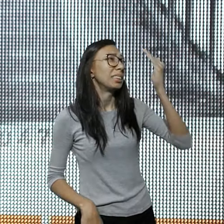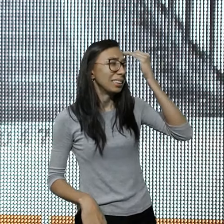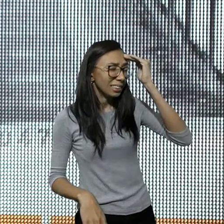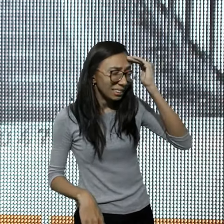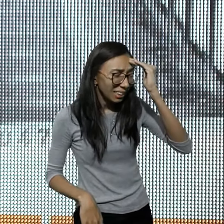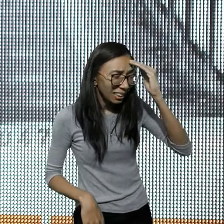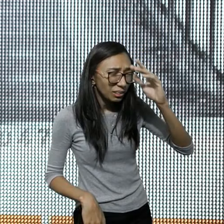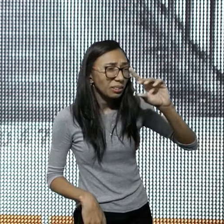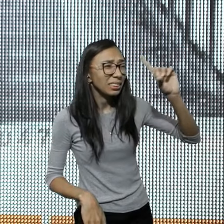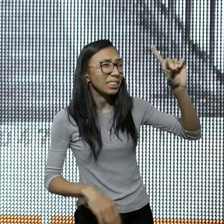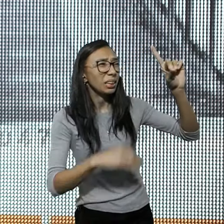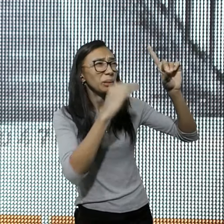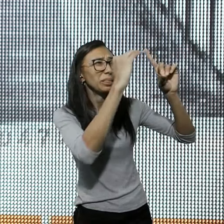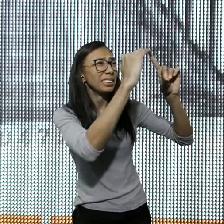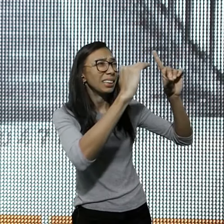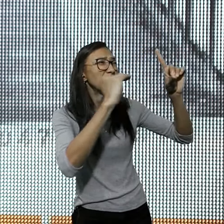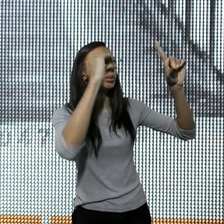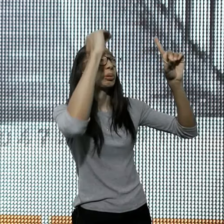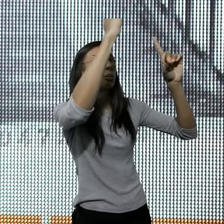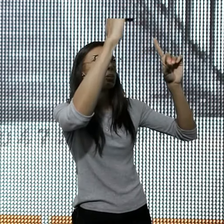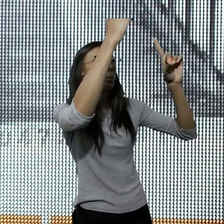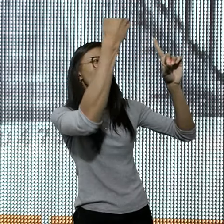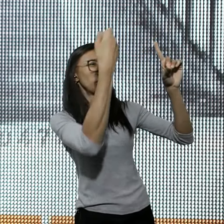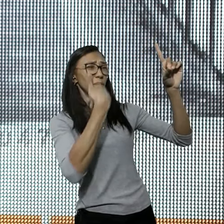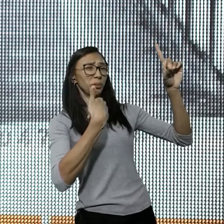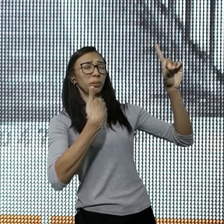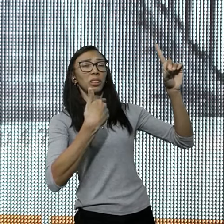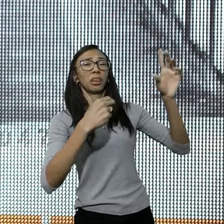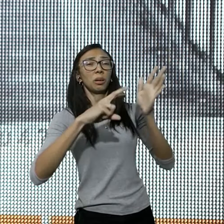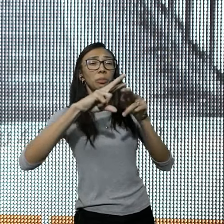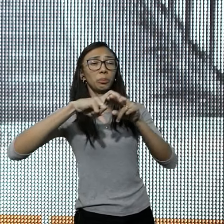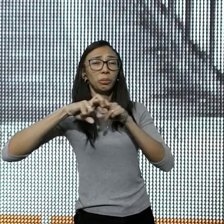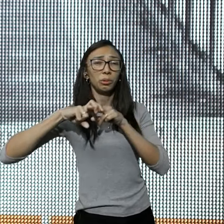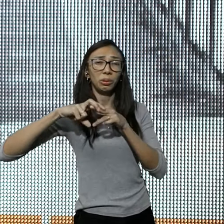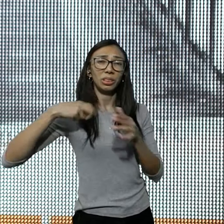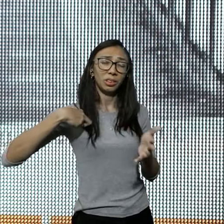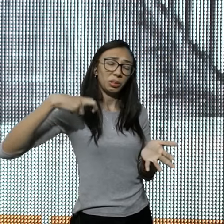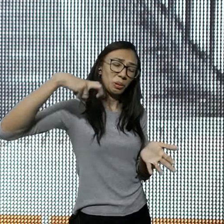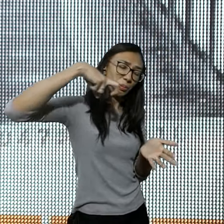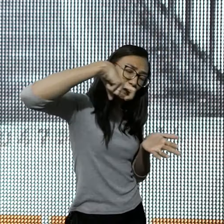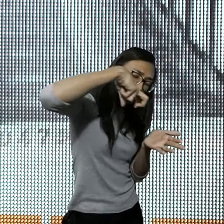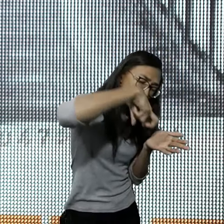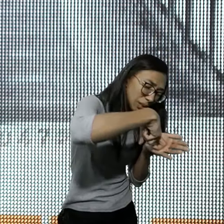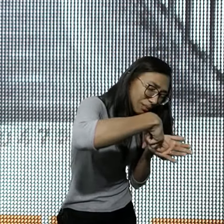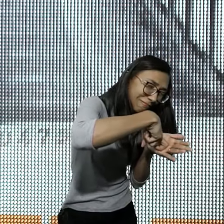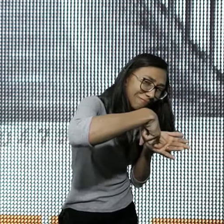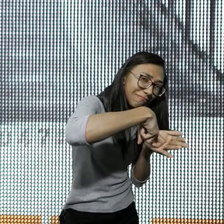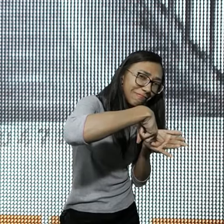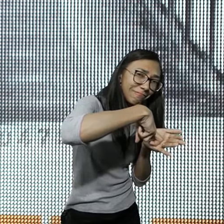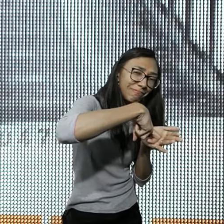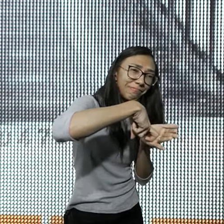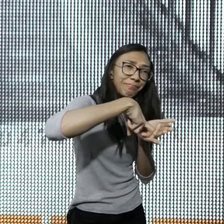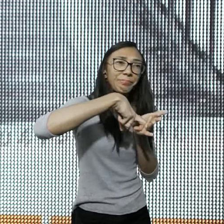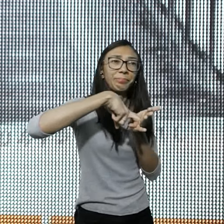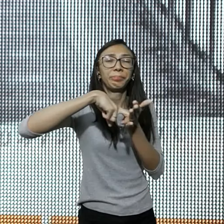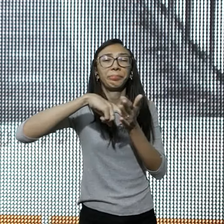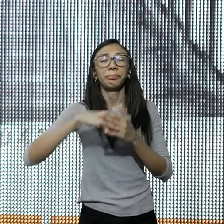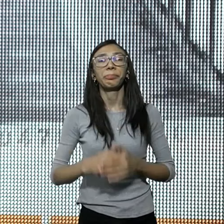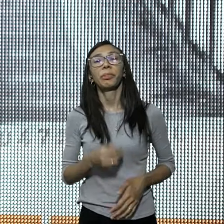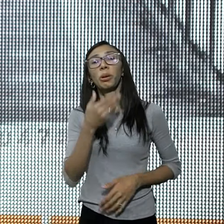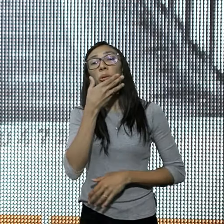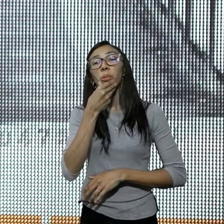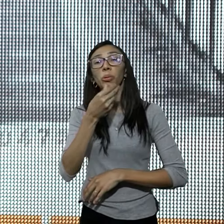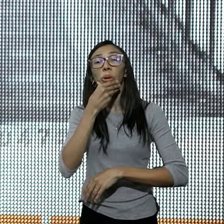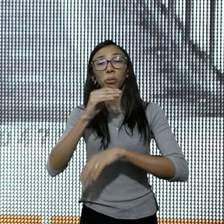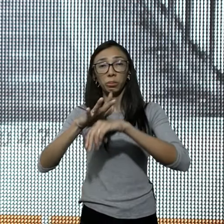superior a si mesmo, render a sua vida, em devoção, a ele, o que esse leproso,